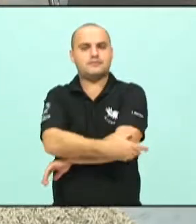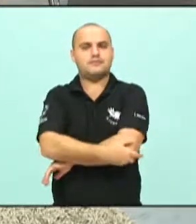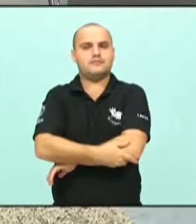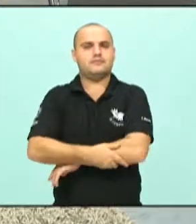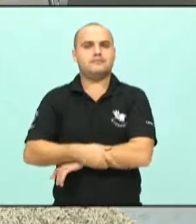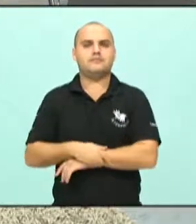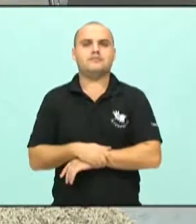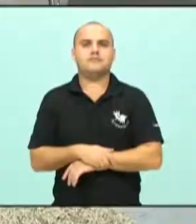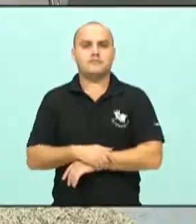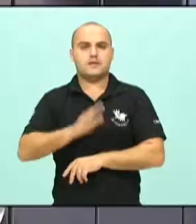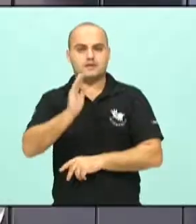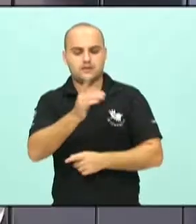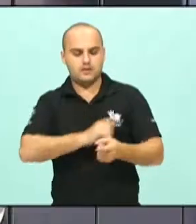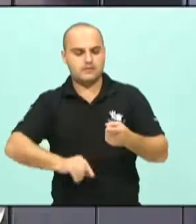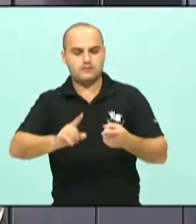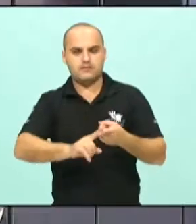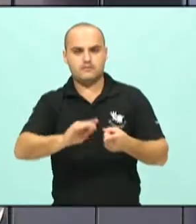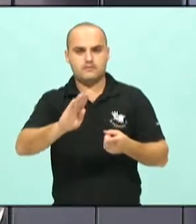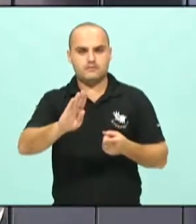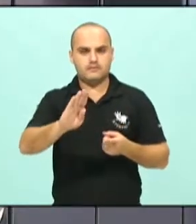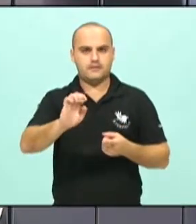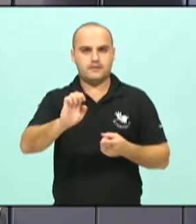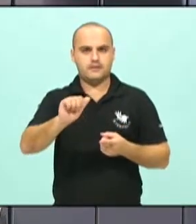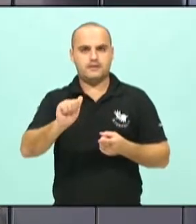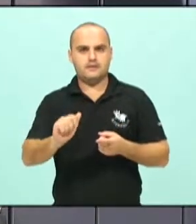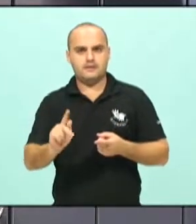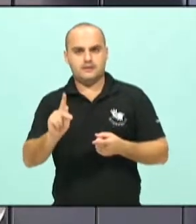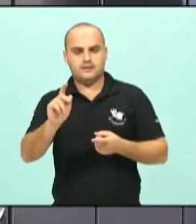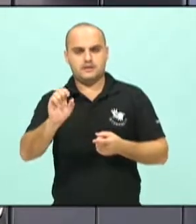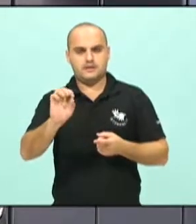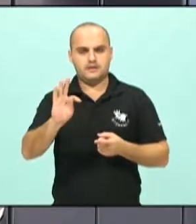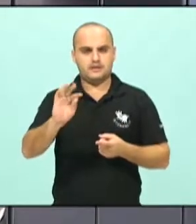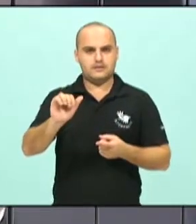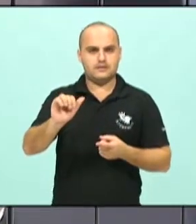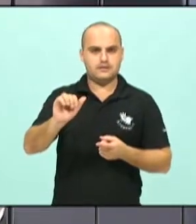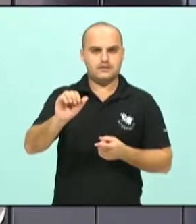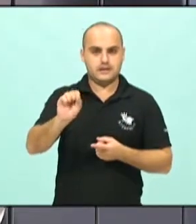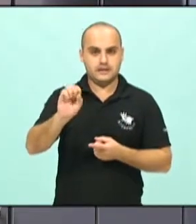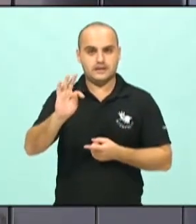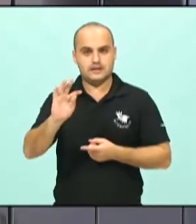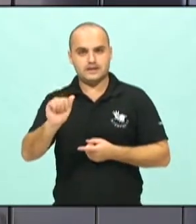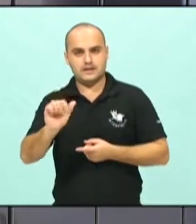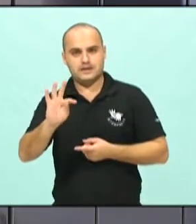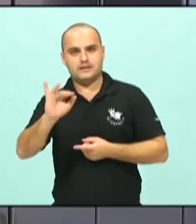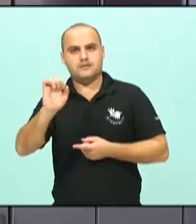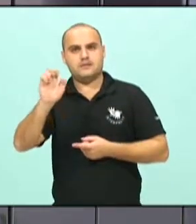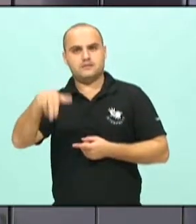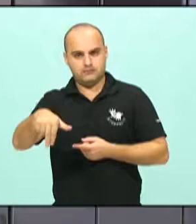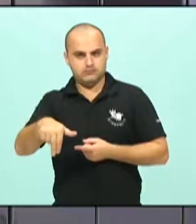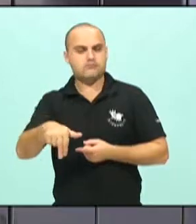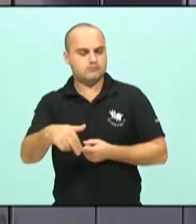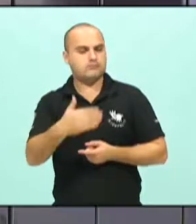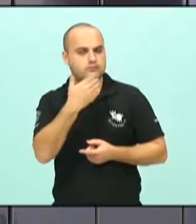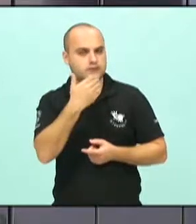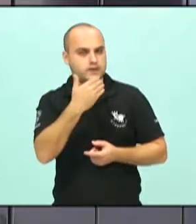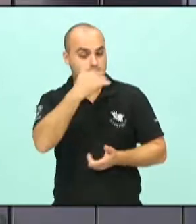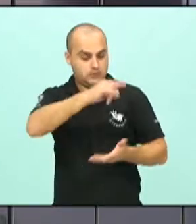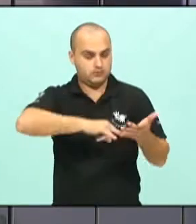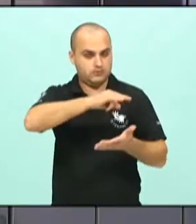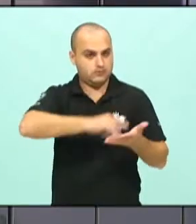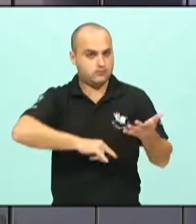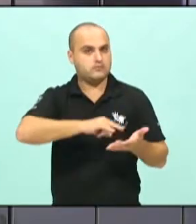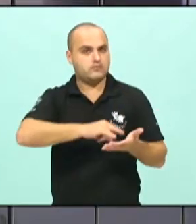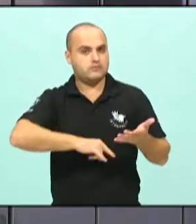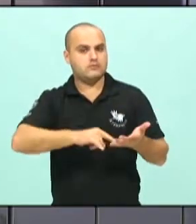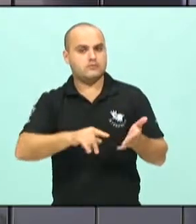Já os backstations aí, são uma... A gente foi através de uma proposição, através de um requerimento,